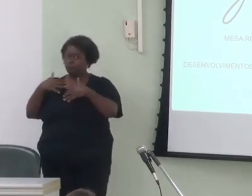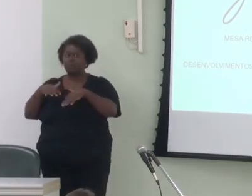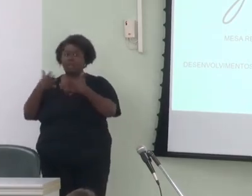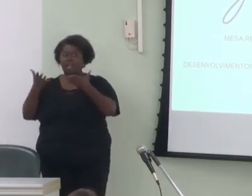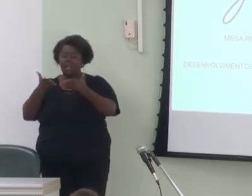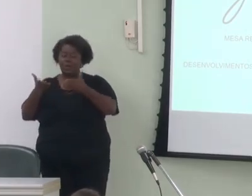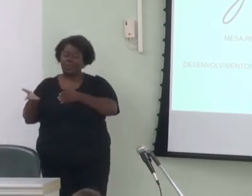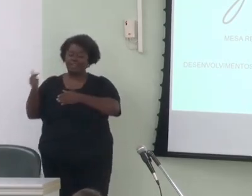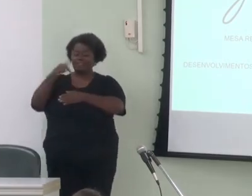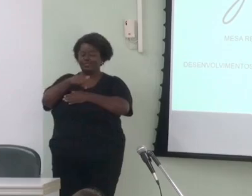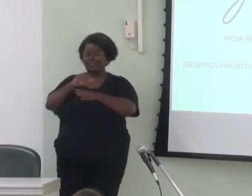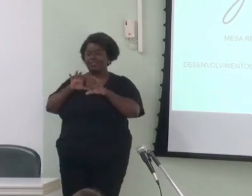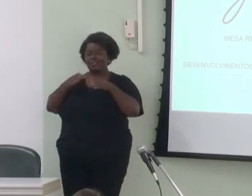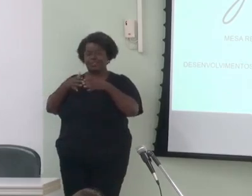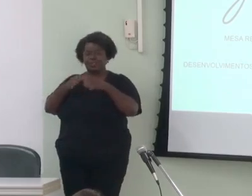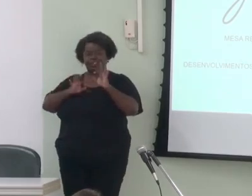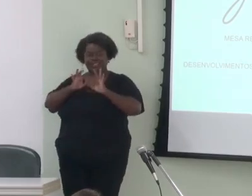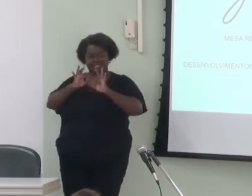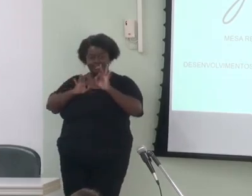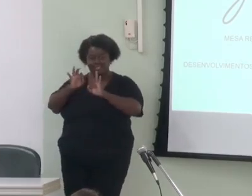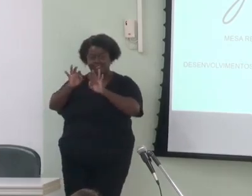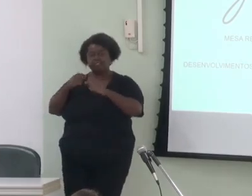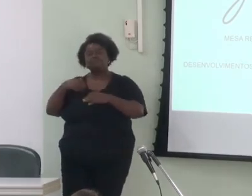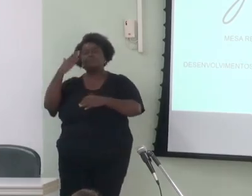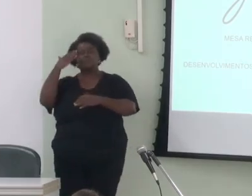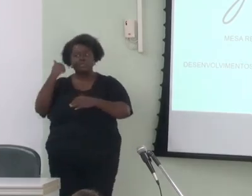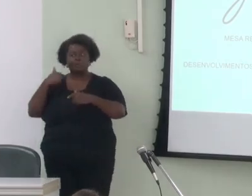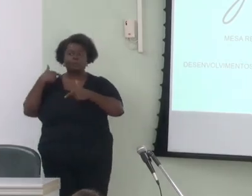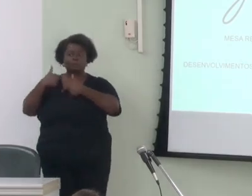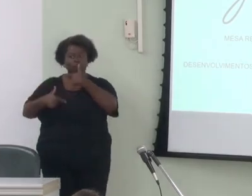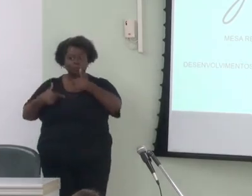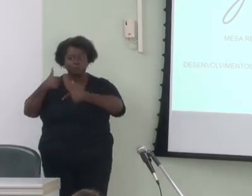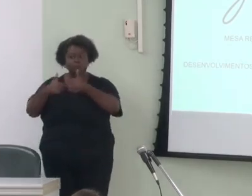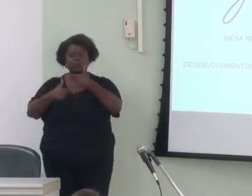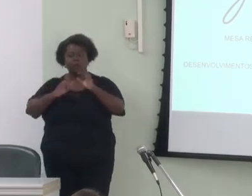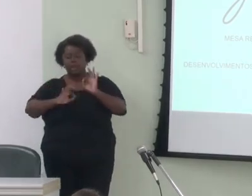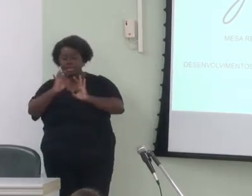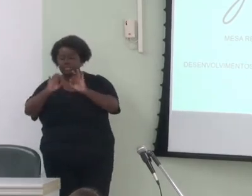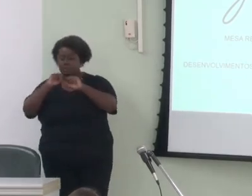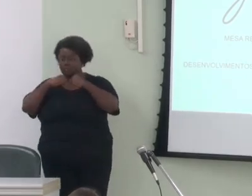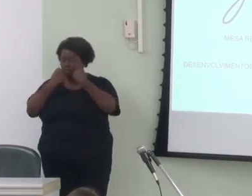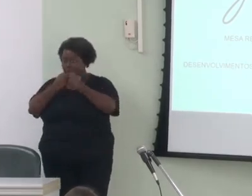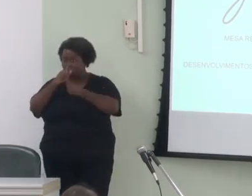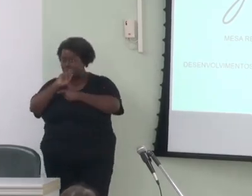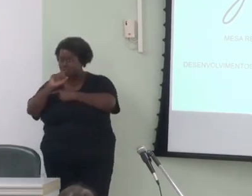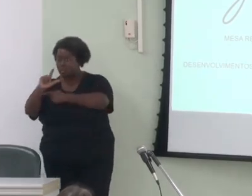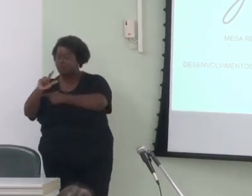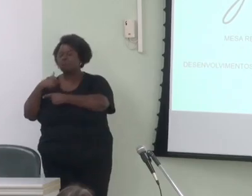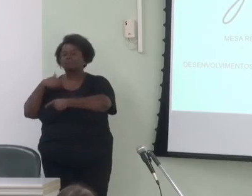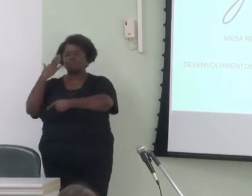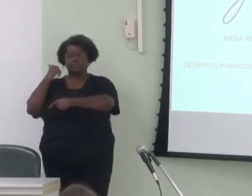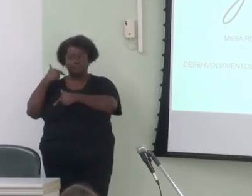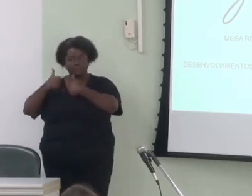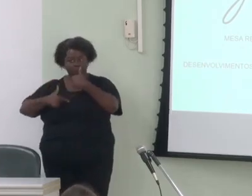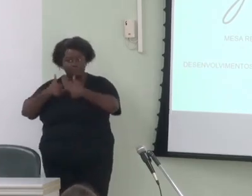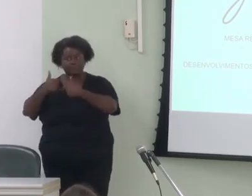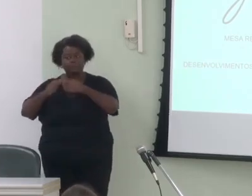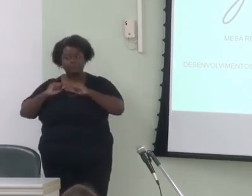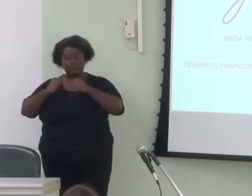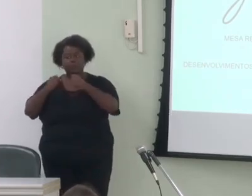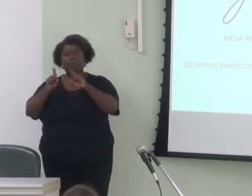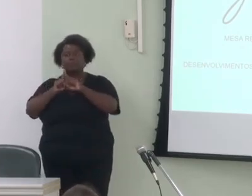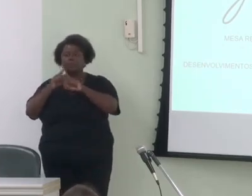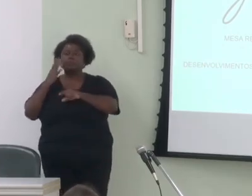lado da organização. Sei o tamanho da tarefa que é organizar um seminário do GEL e sei exatamente o tanto de energia que se